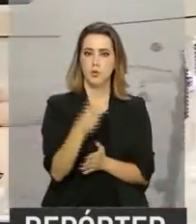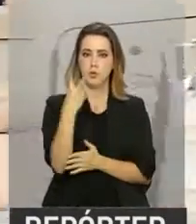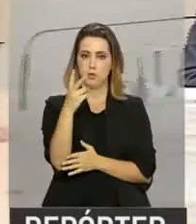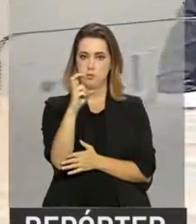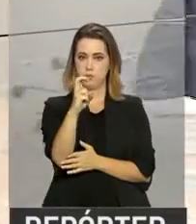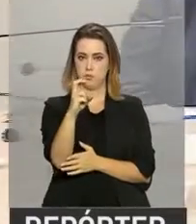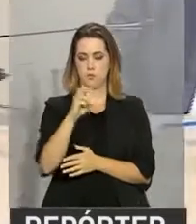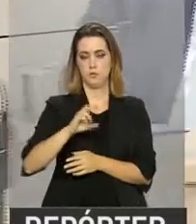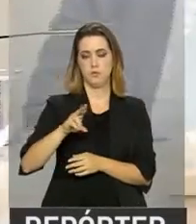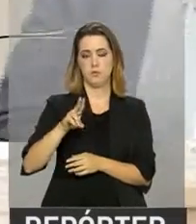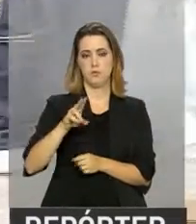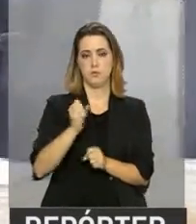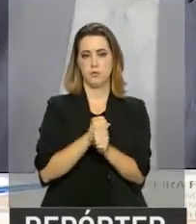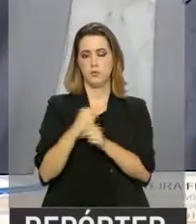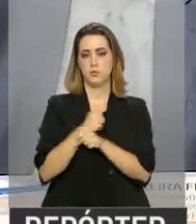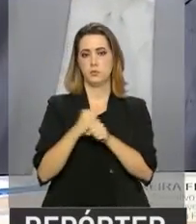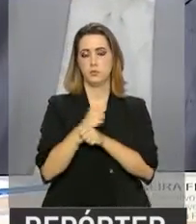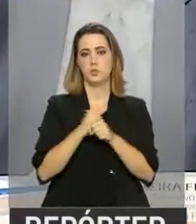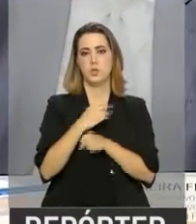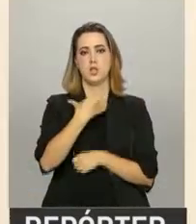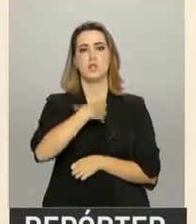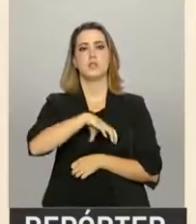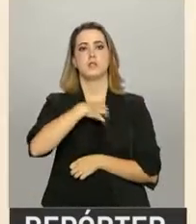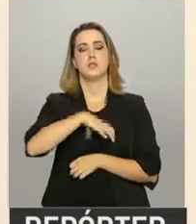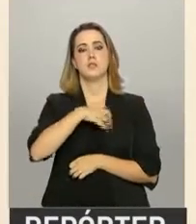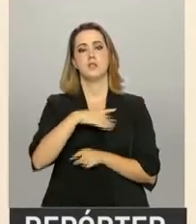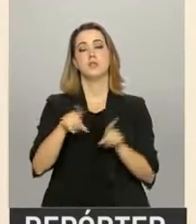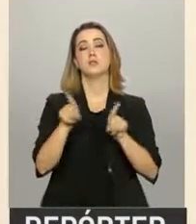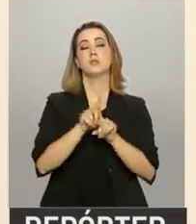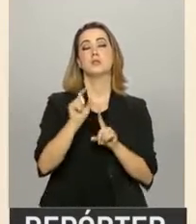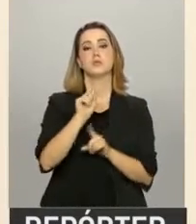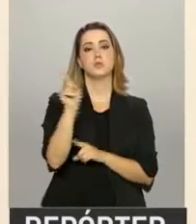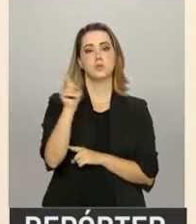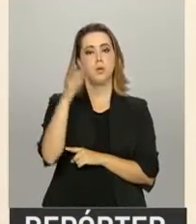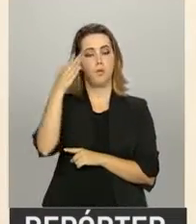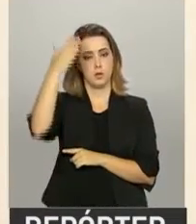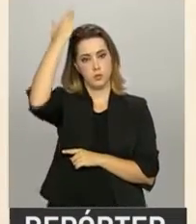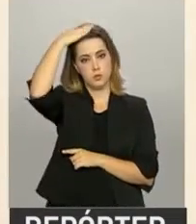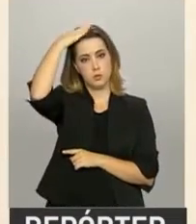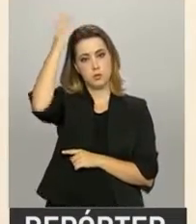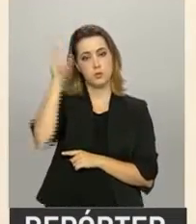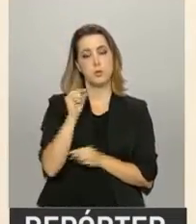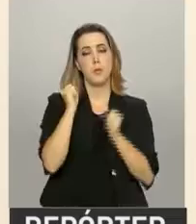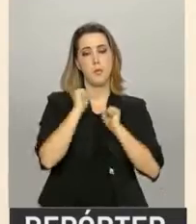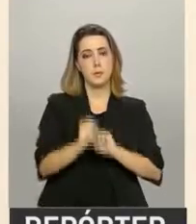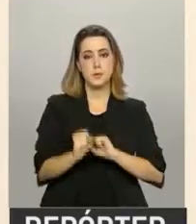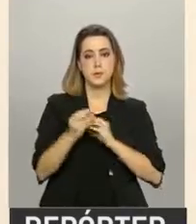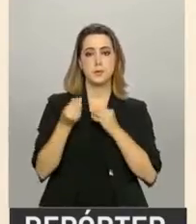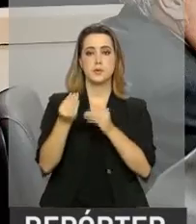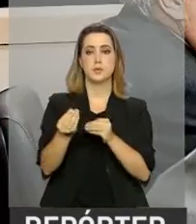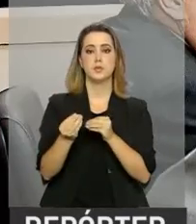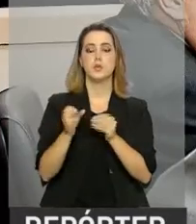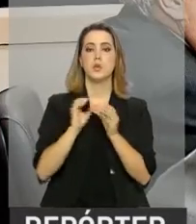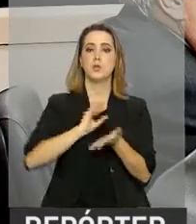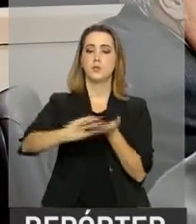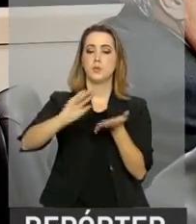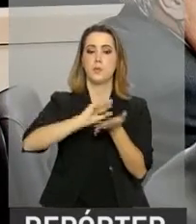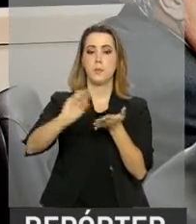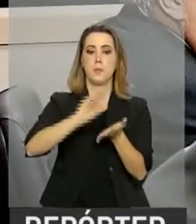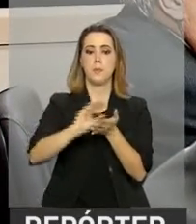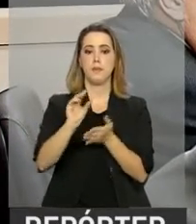anos dos portos de Salvador, na Bahia, e Paranaguá, no Paraná, vai permitir investimentos em torno de